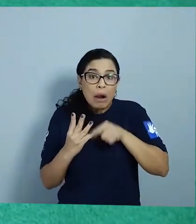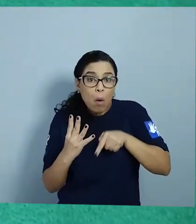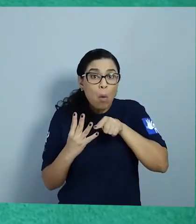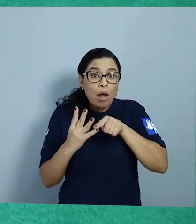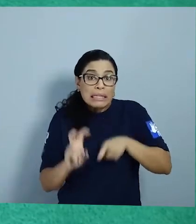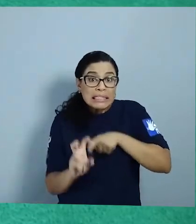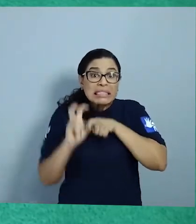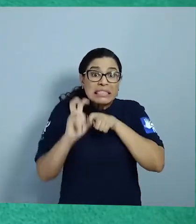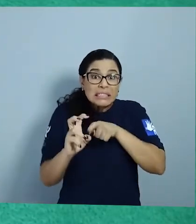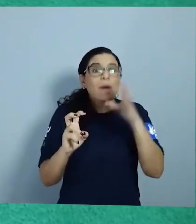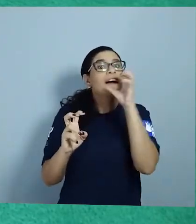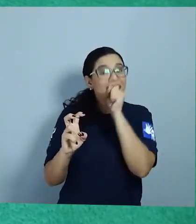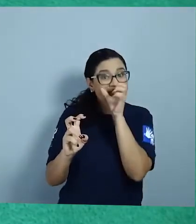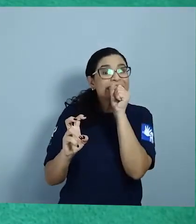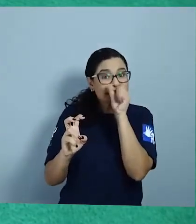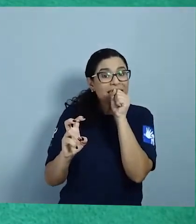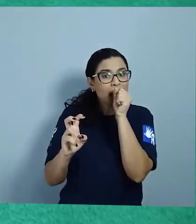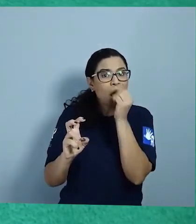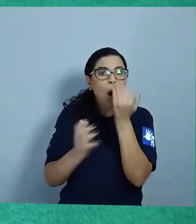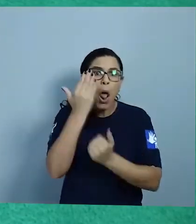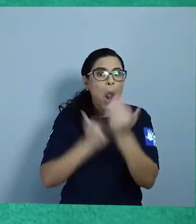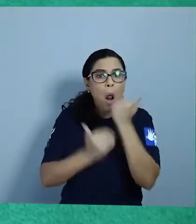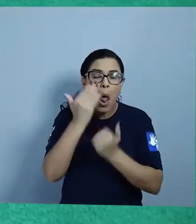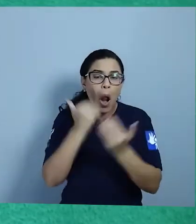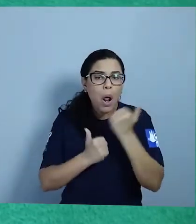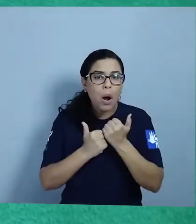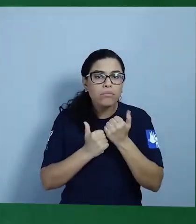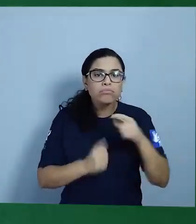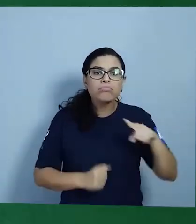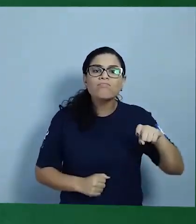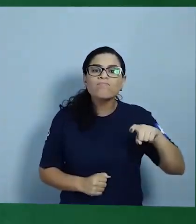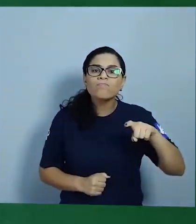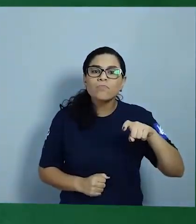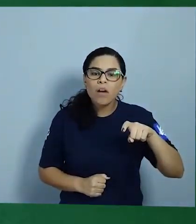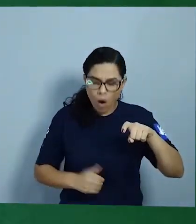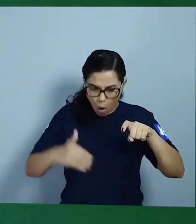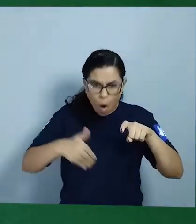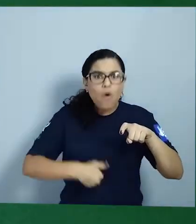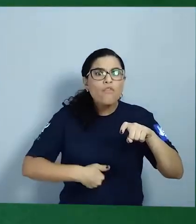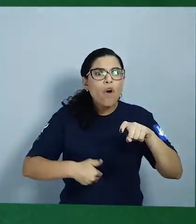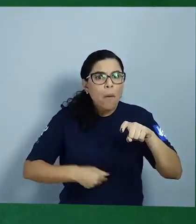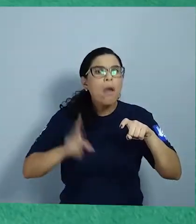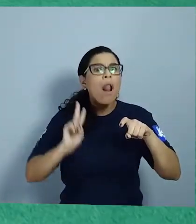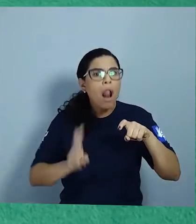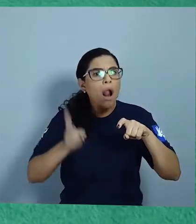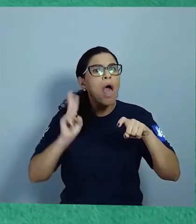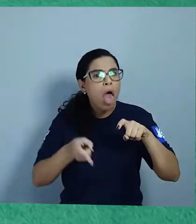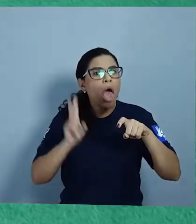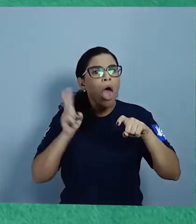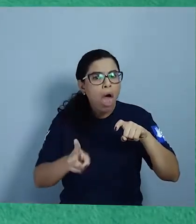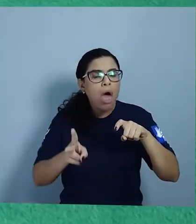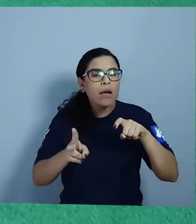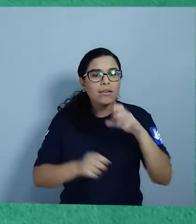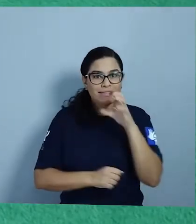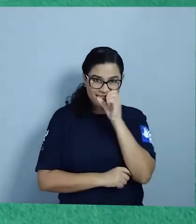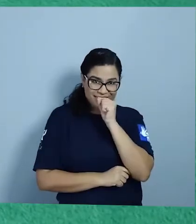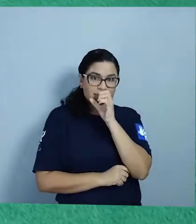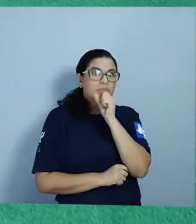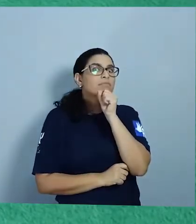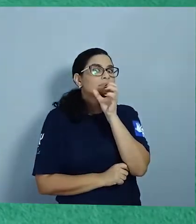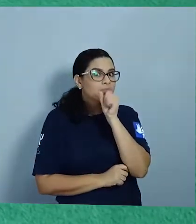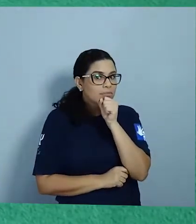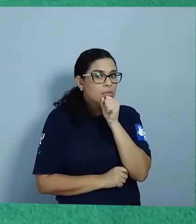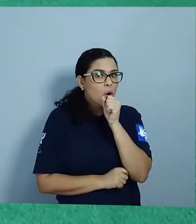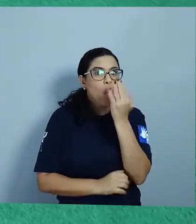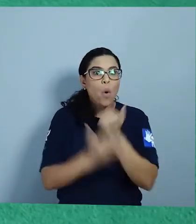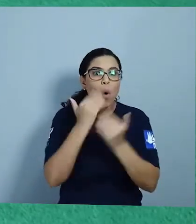quatro, cinco laranjas Mas ainda ficou com fome E no sábado